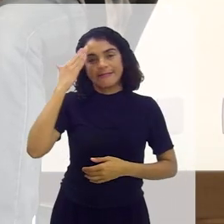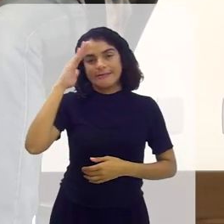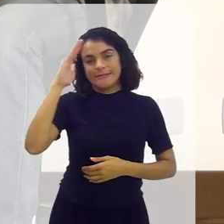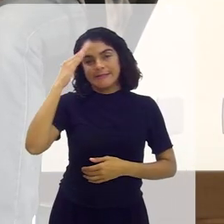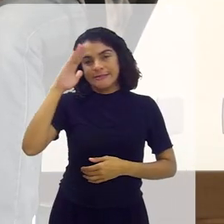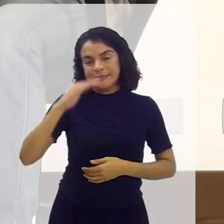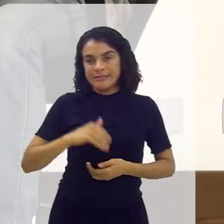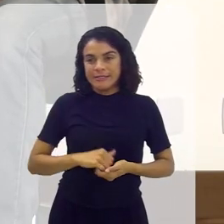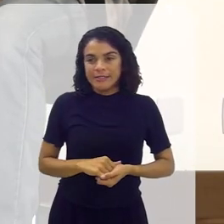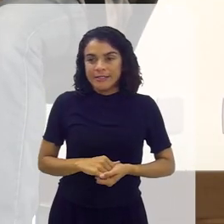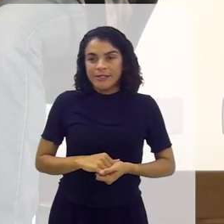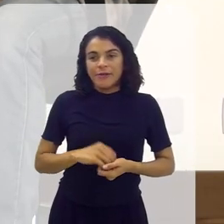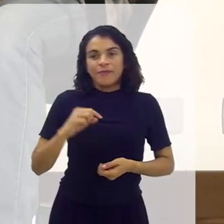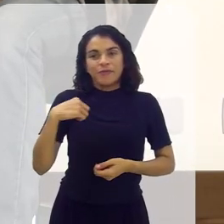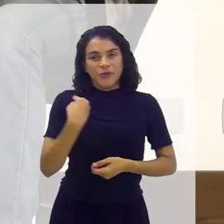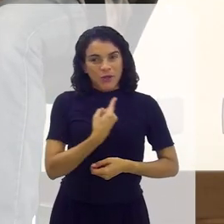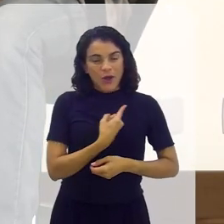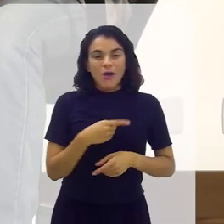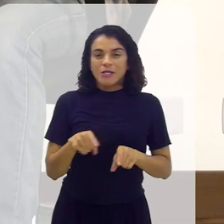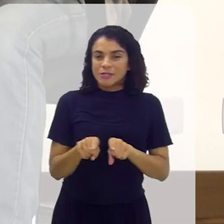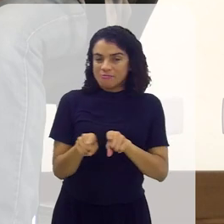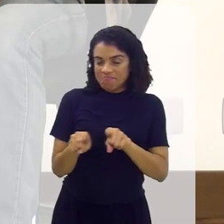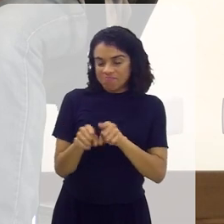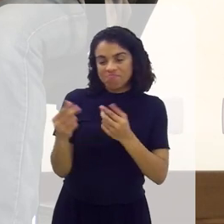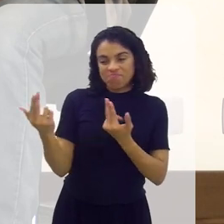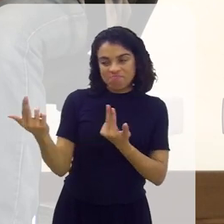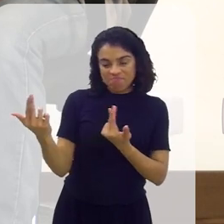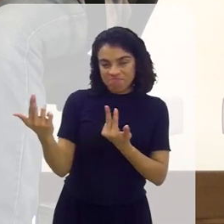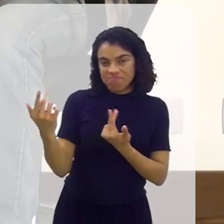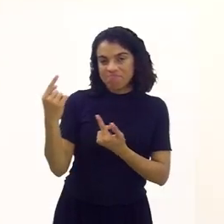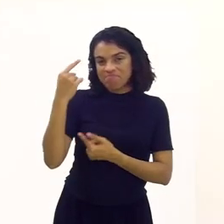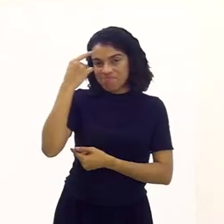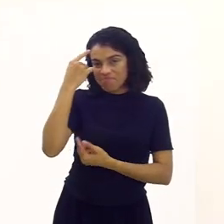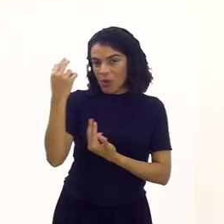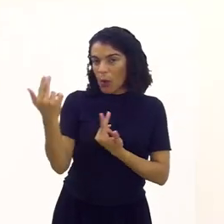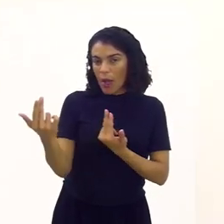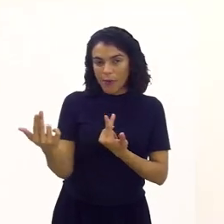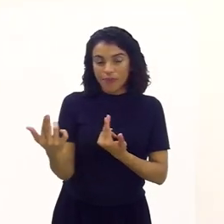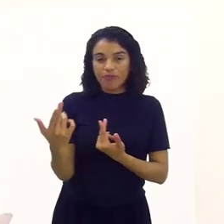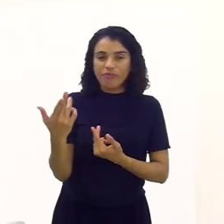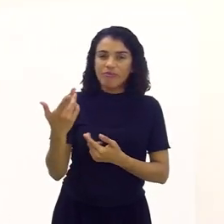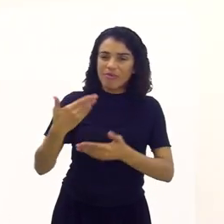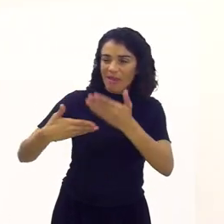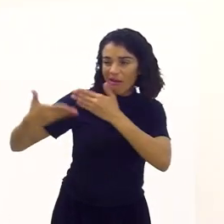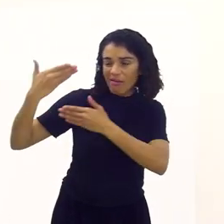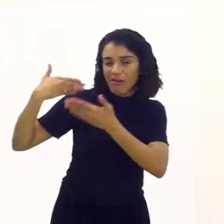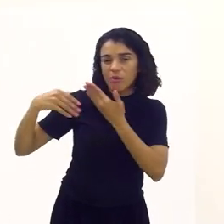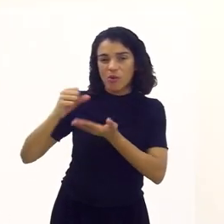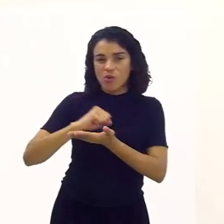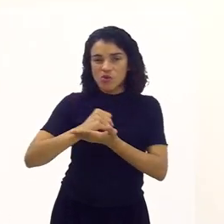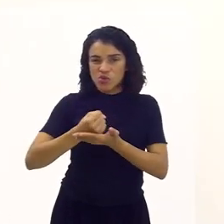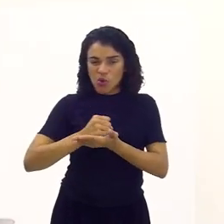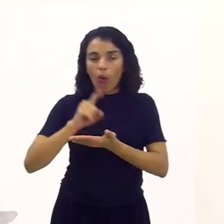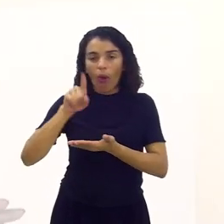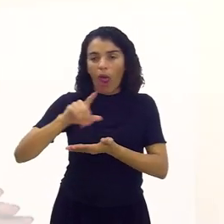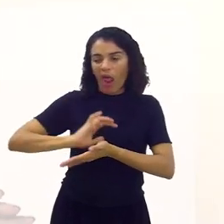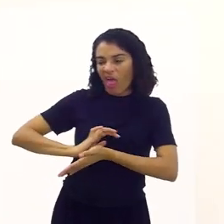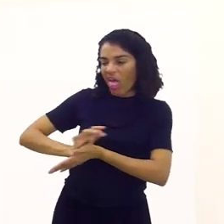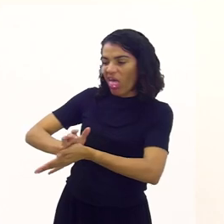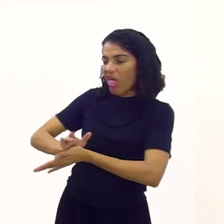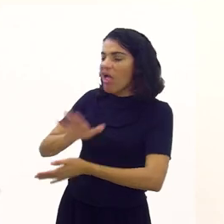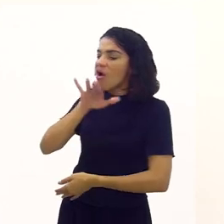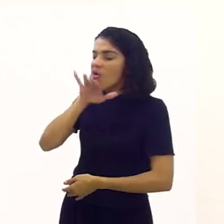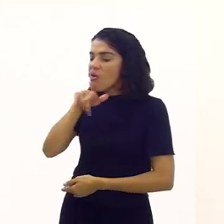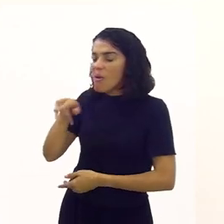Entendi. Nós também achamos a mesma coisa. Já houve um tempo que o jogo foi discriminado, mas